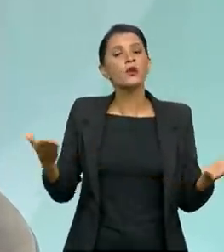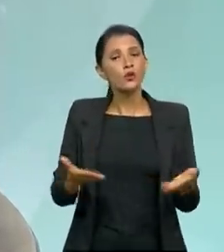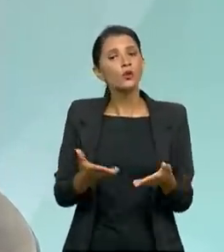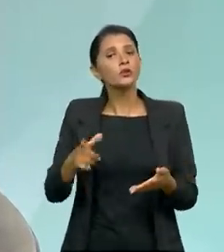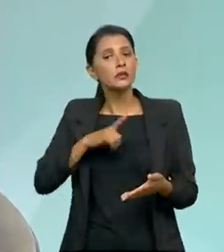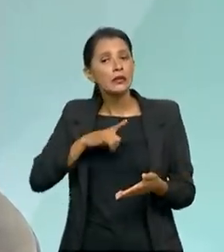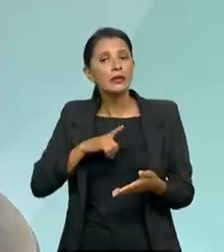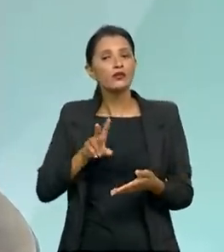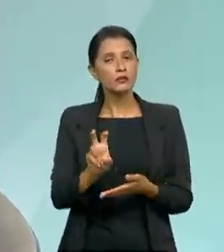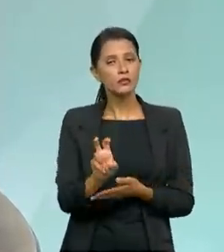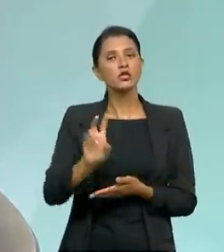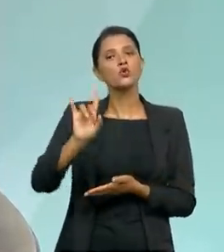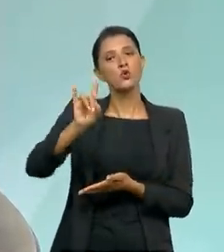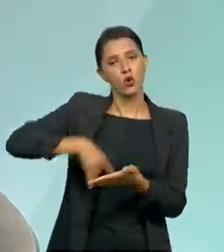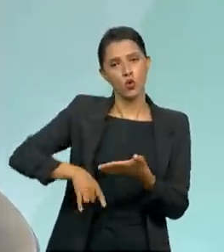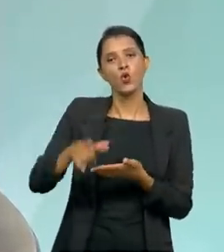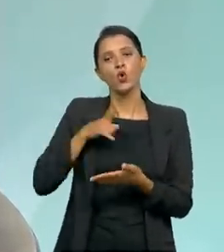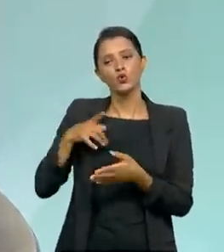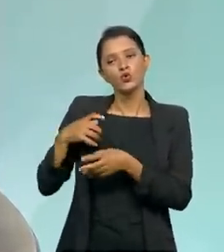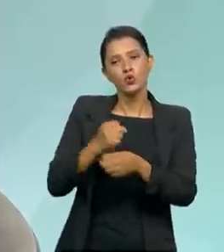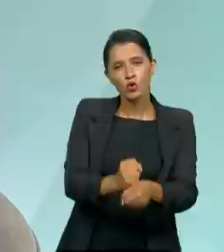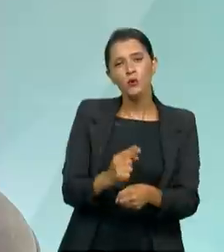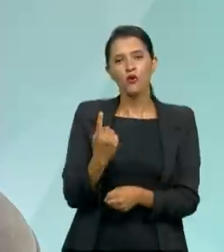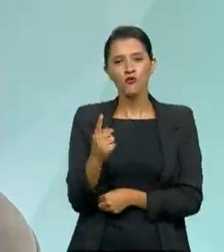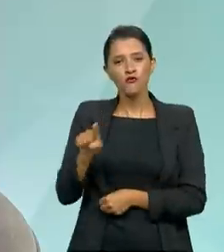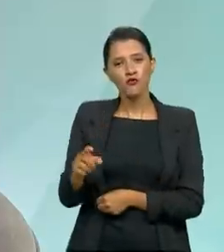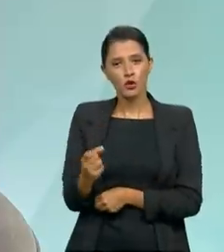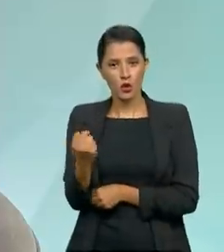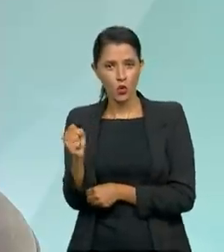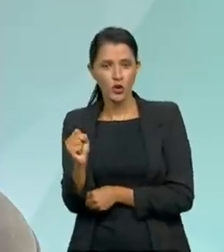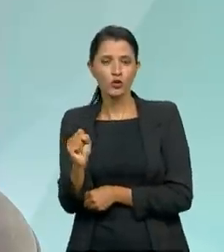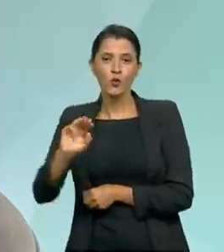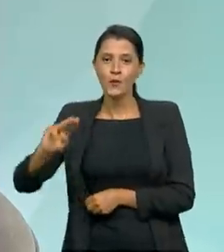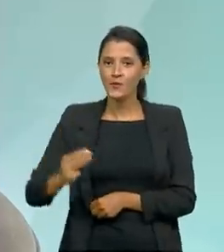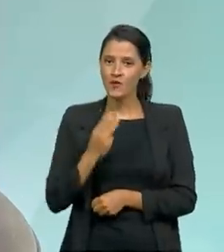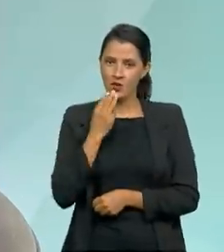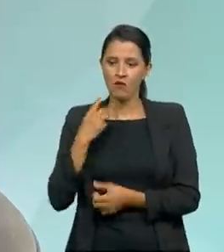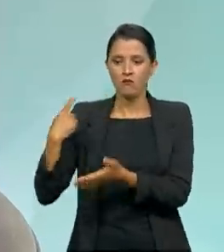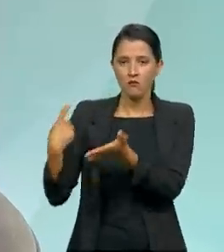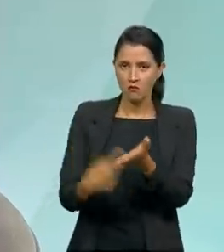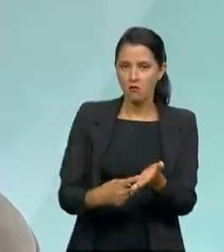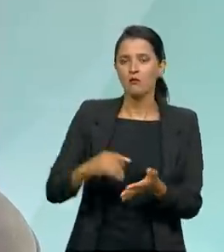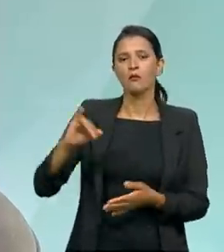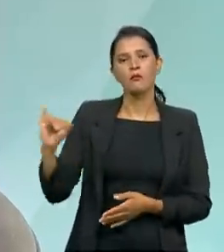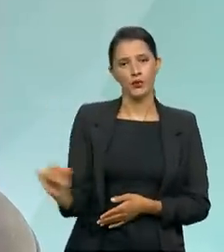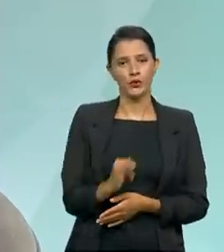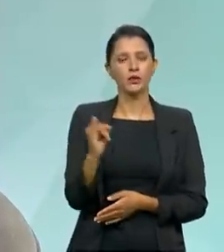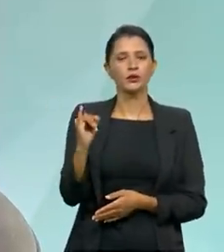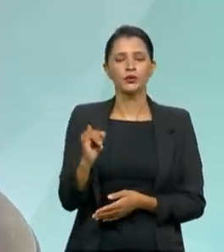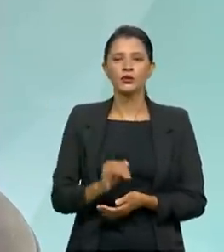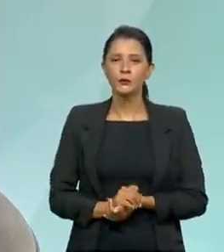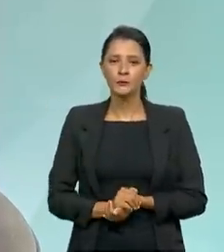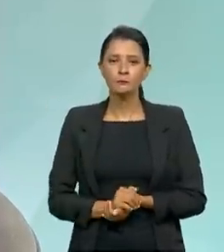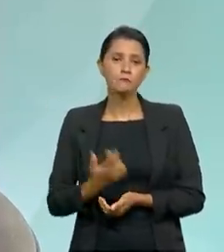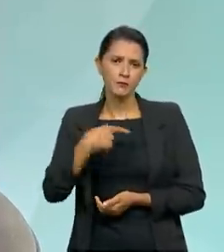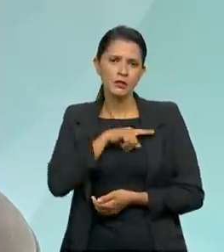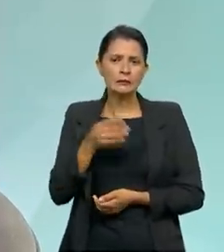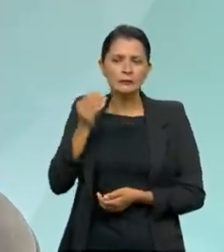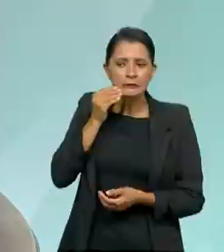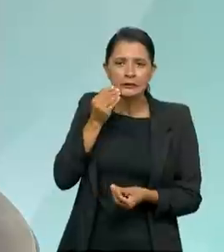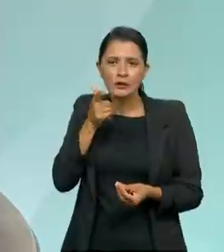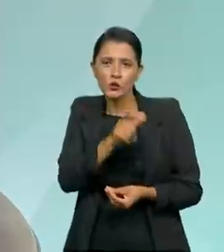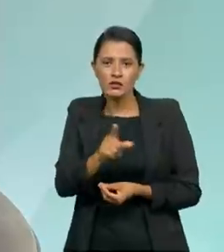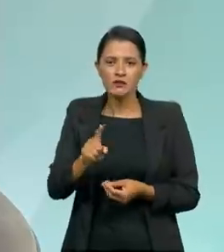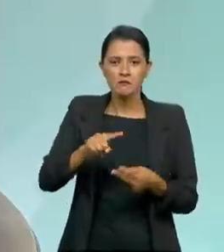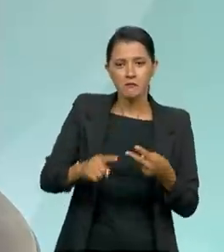2021, foram cinco acordos que somam aproximadamente 1,8 bilhões. Acordos importantes. Estamos correndo para fechar